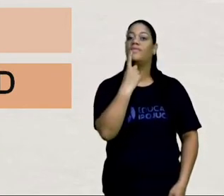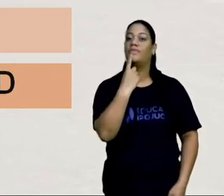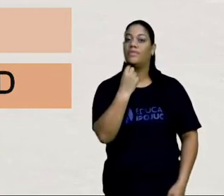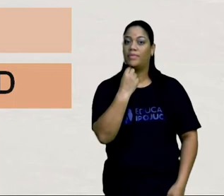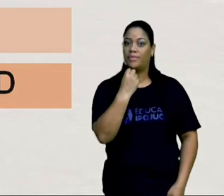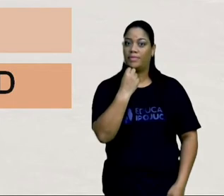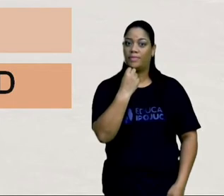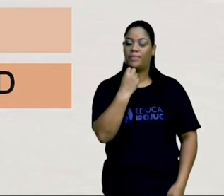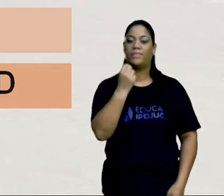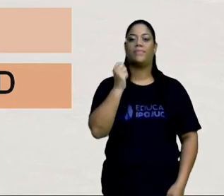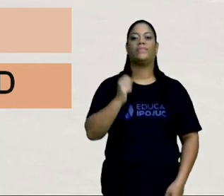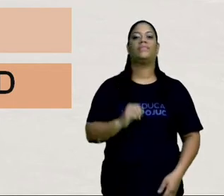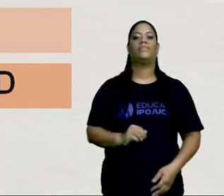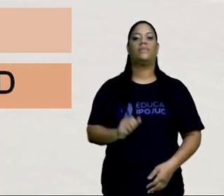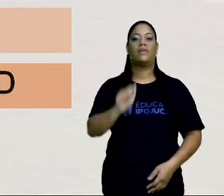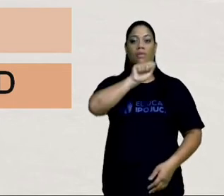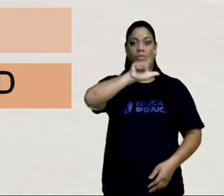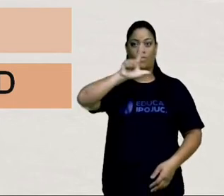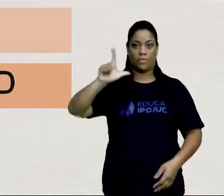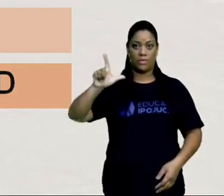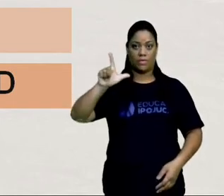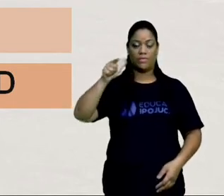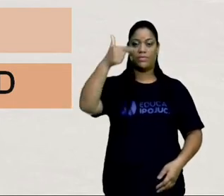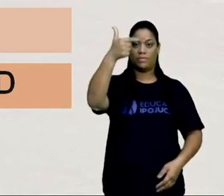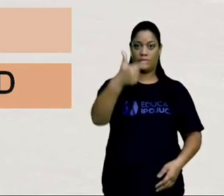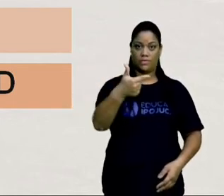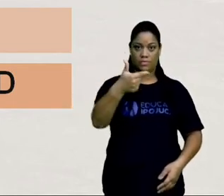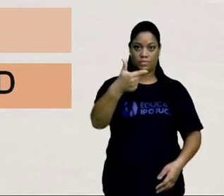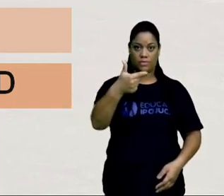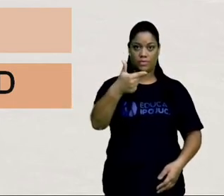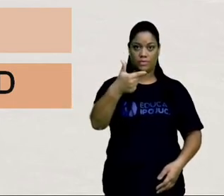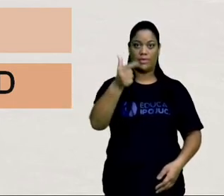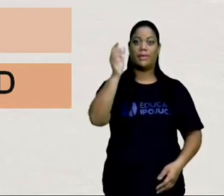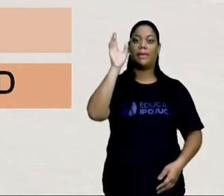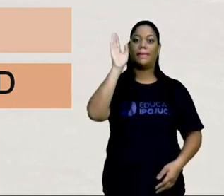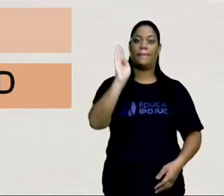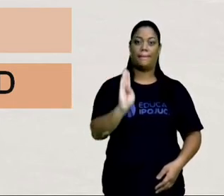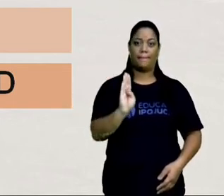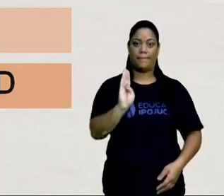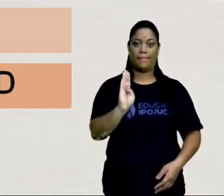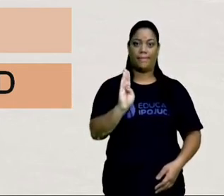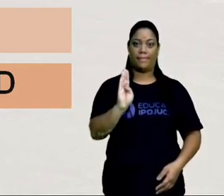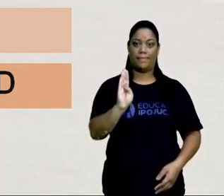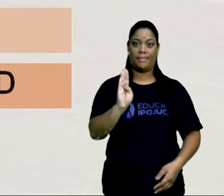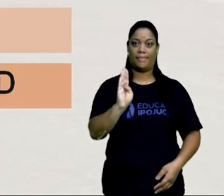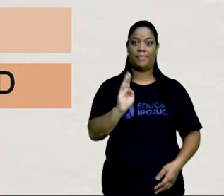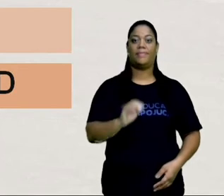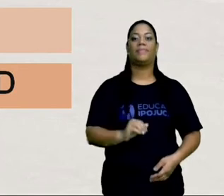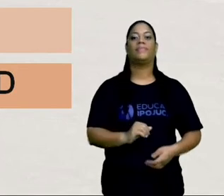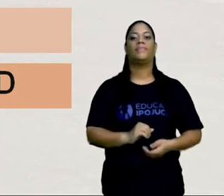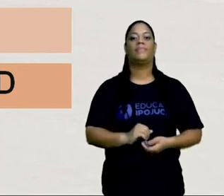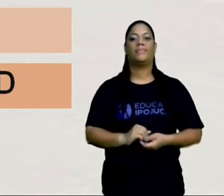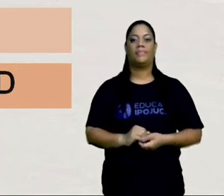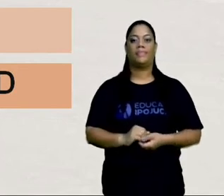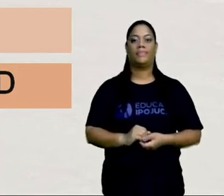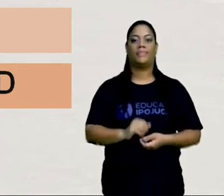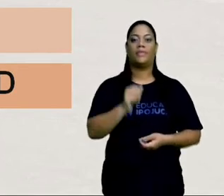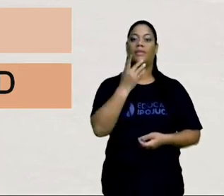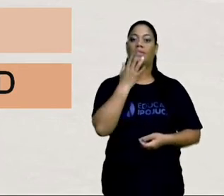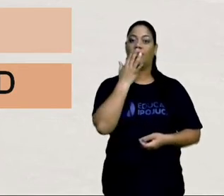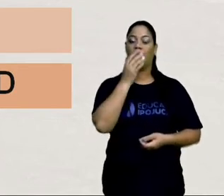vai indicar. Os azuis que têm duas unidades de área, a gente vai indicar aqui, ó. Com a cor